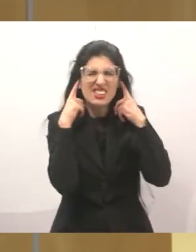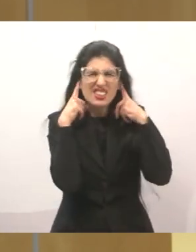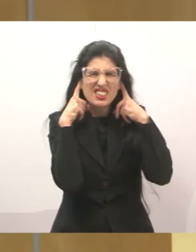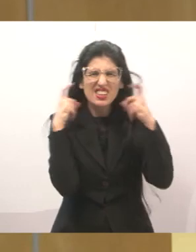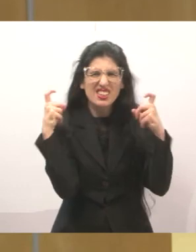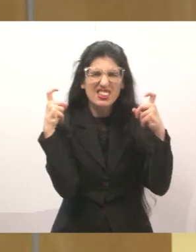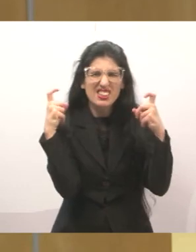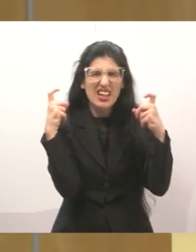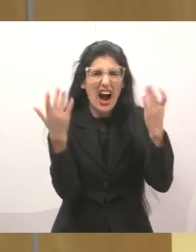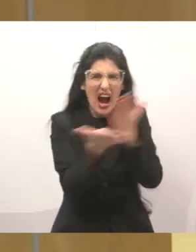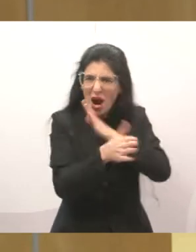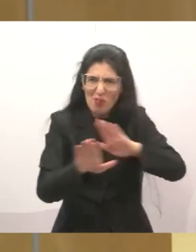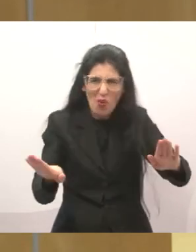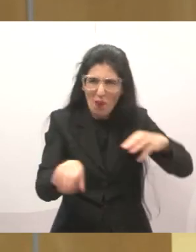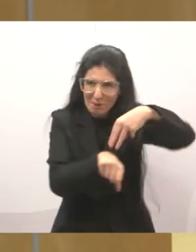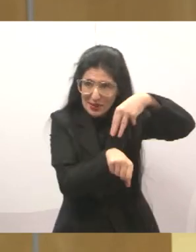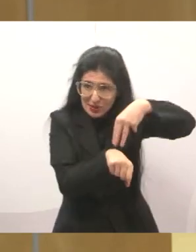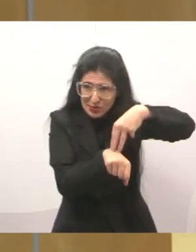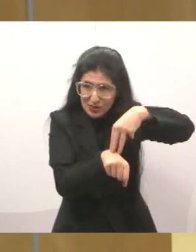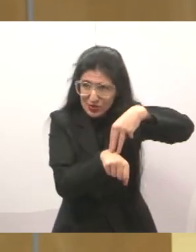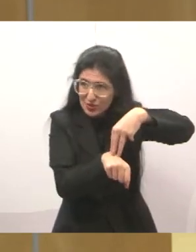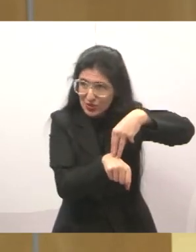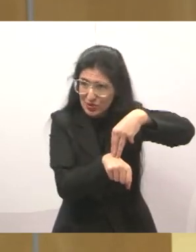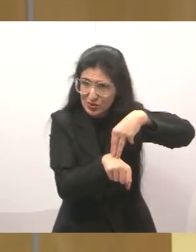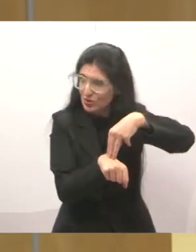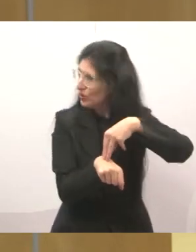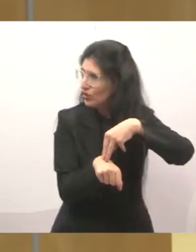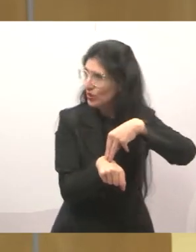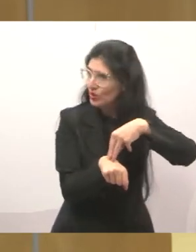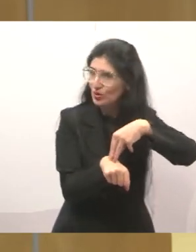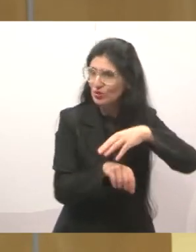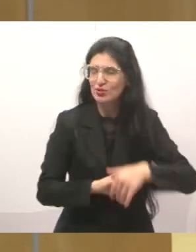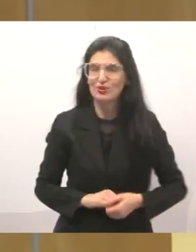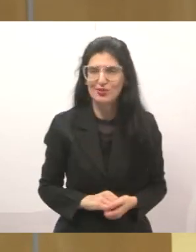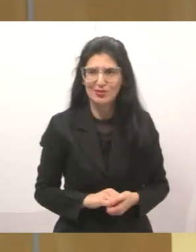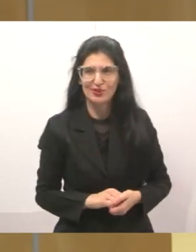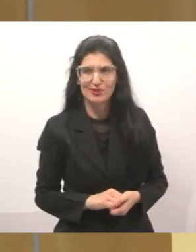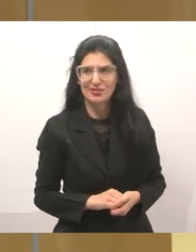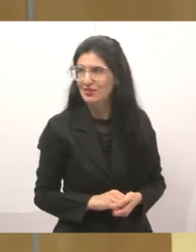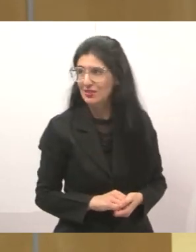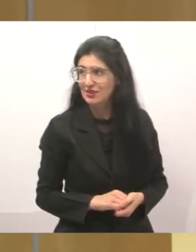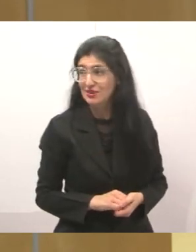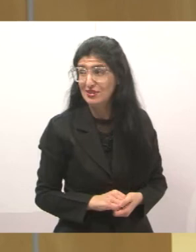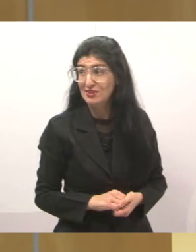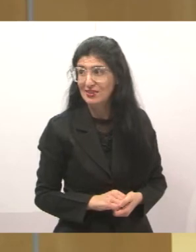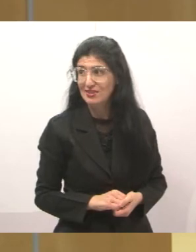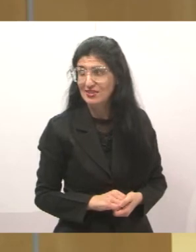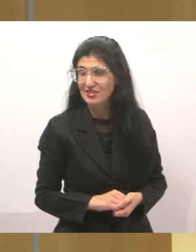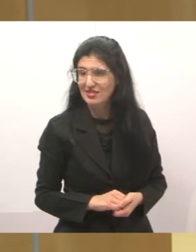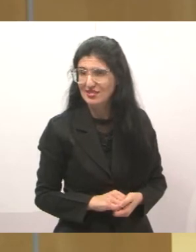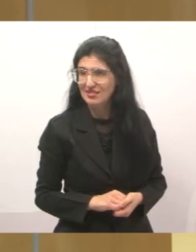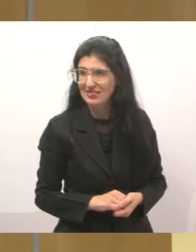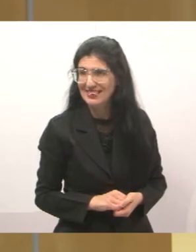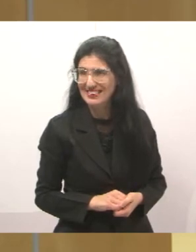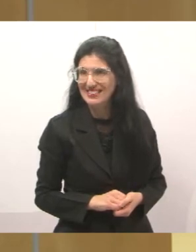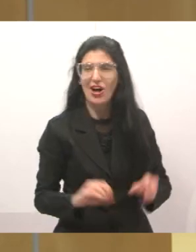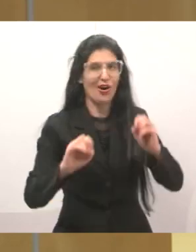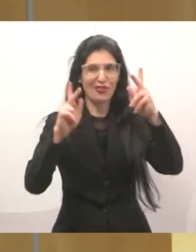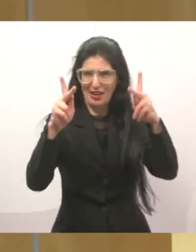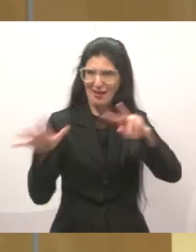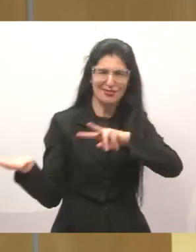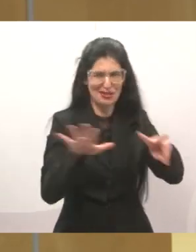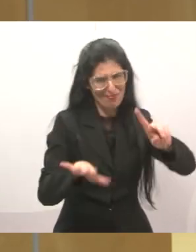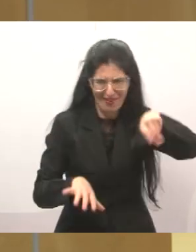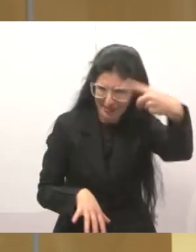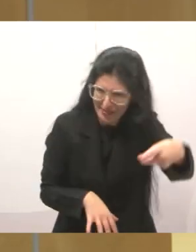Já deu tempo, viradão? Não, o Sr. Vicente já começado, fazia quase tudo. Tá bom, eu falo na